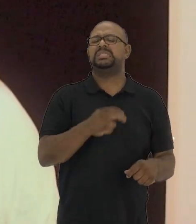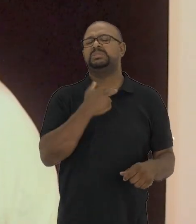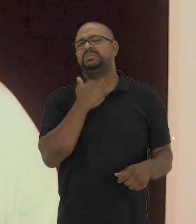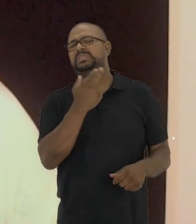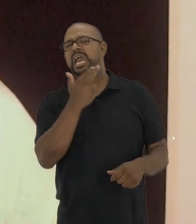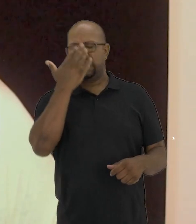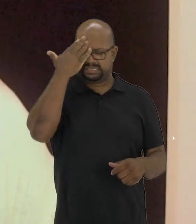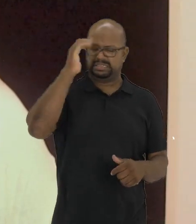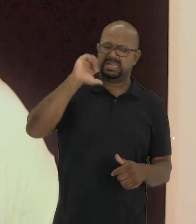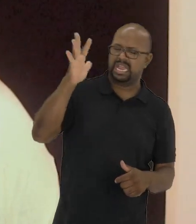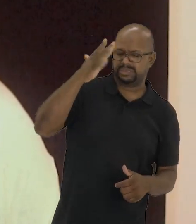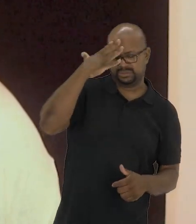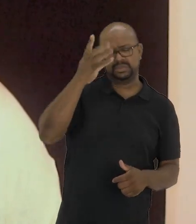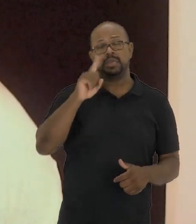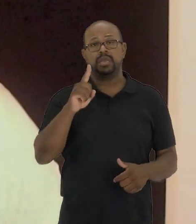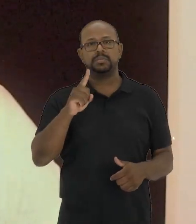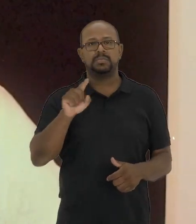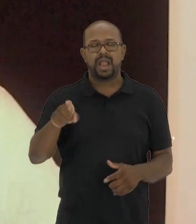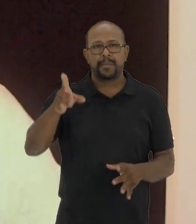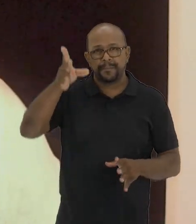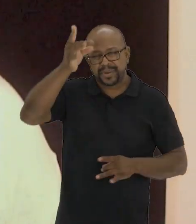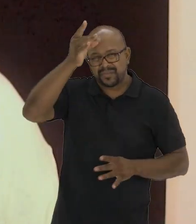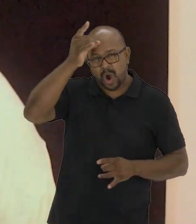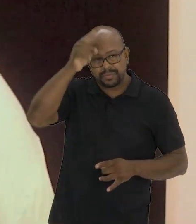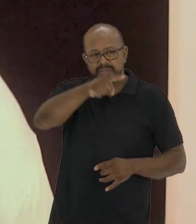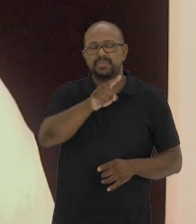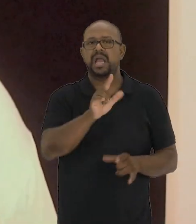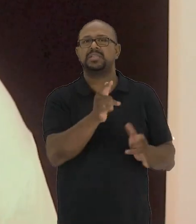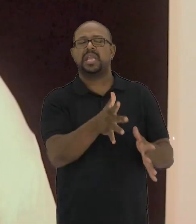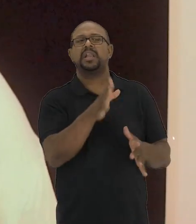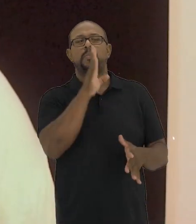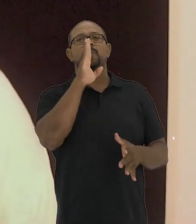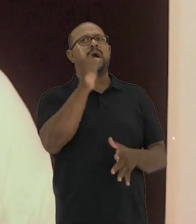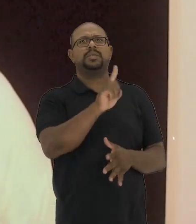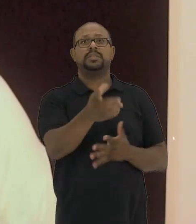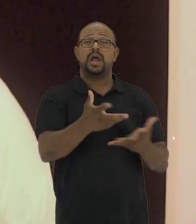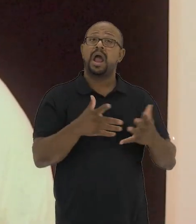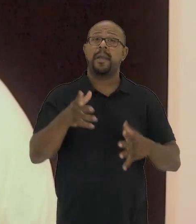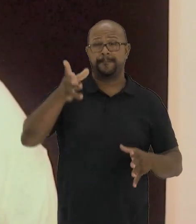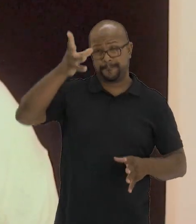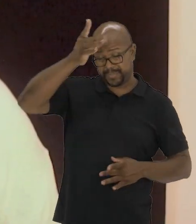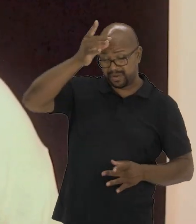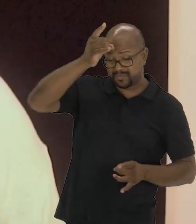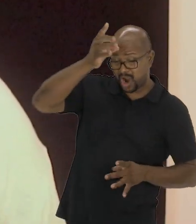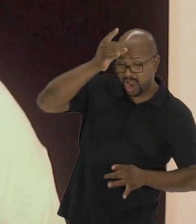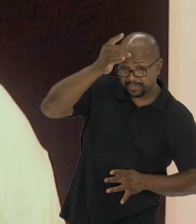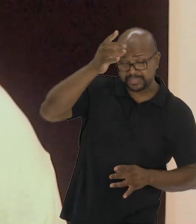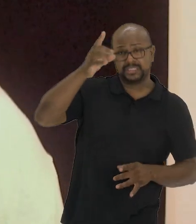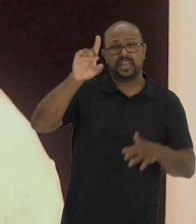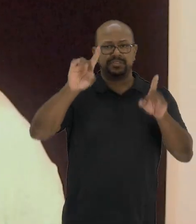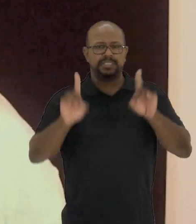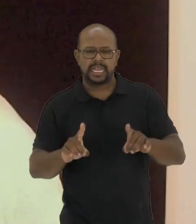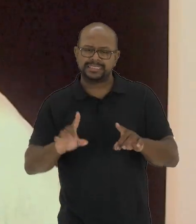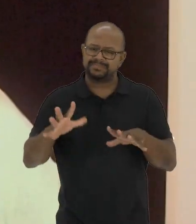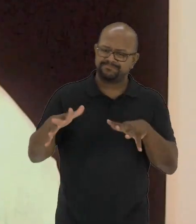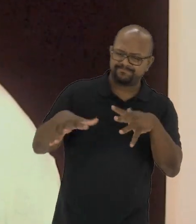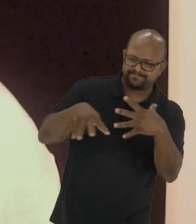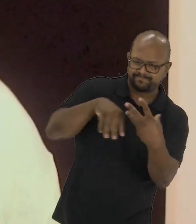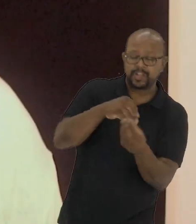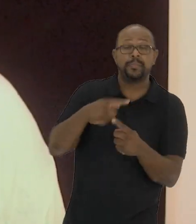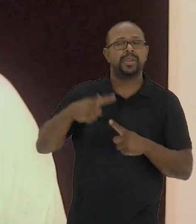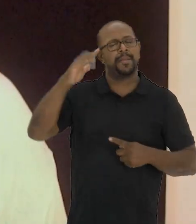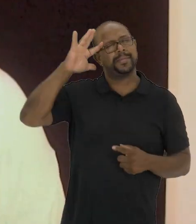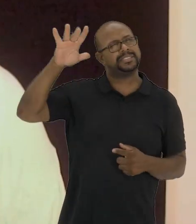adotando uma posição passiva. A relação entre performance e deficiência se mescla justamente aí,